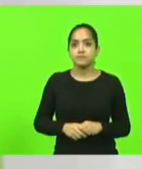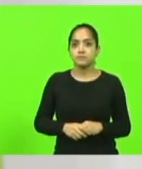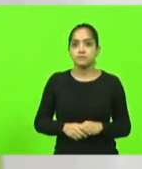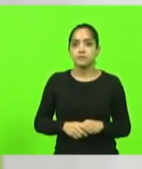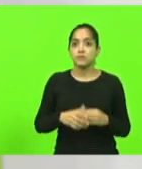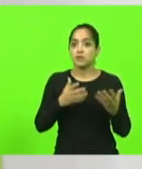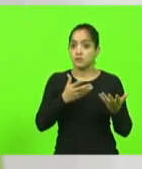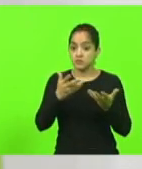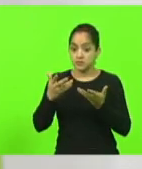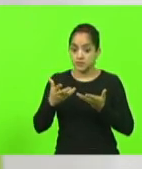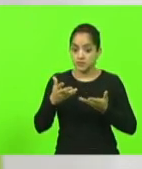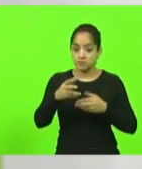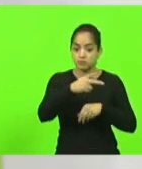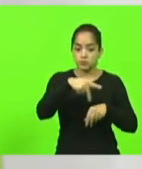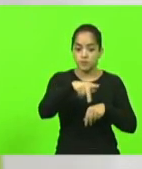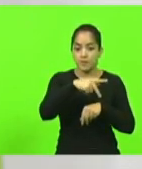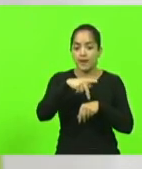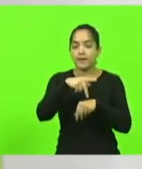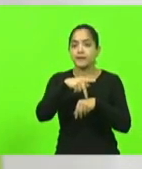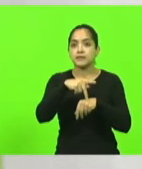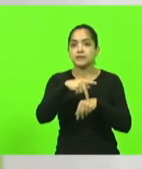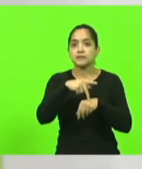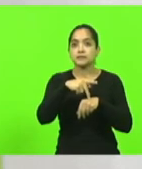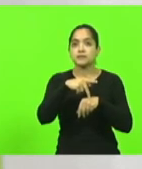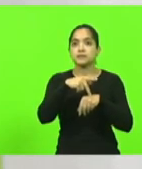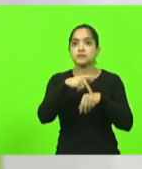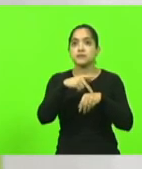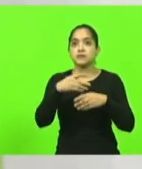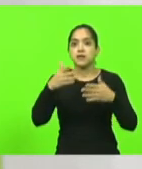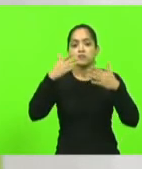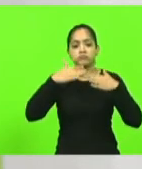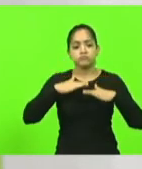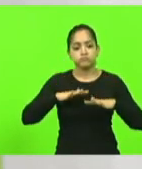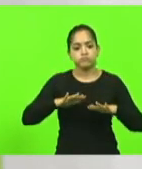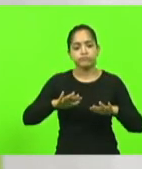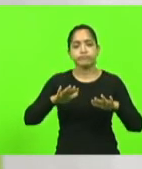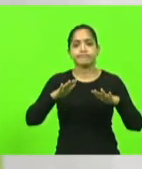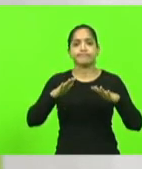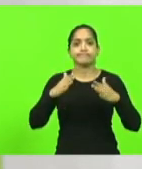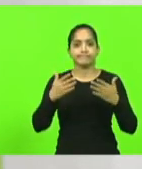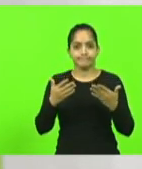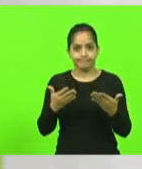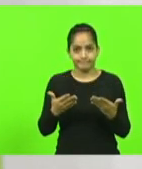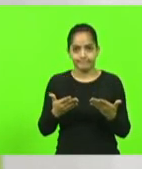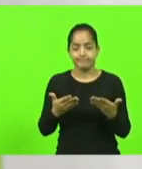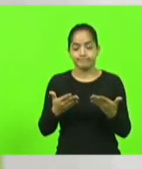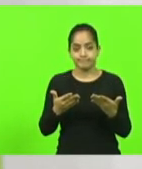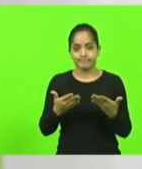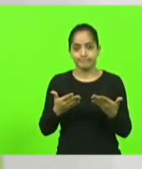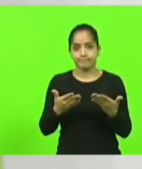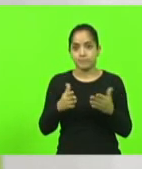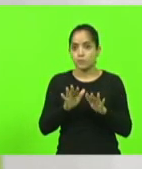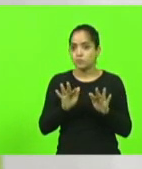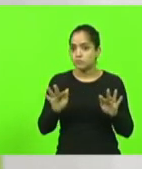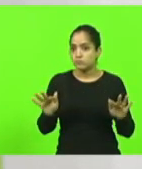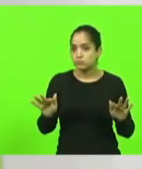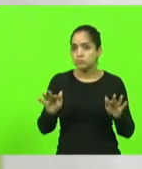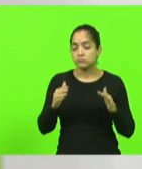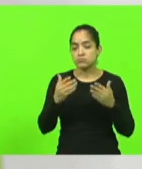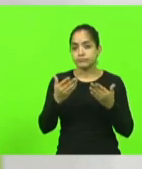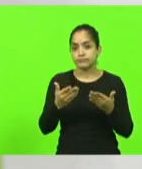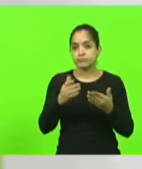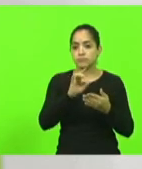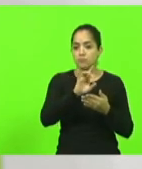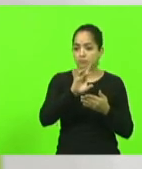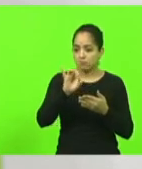queremos uma nação que navegue nas águas da tranquilidade. Simplesmente isso. Que cada um faça o